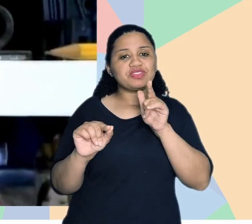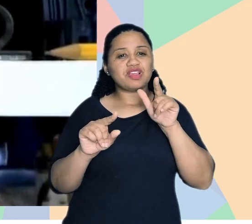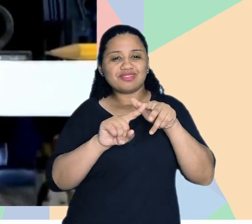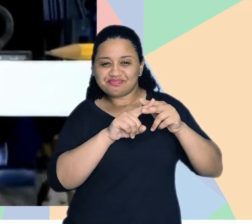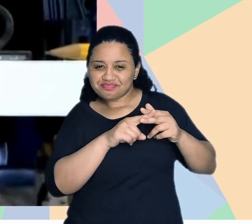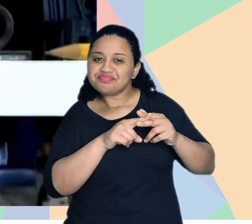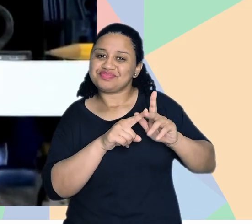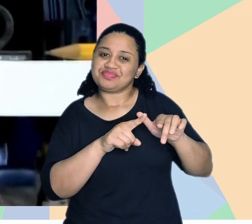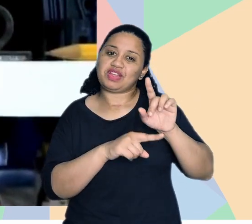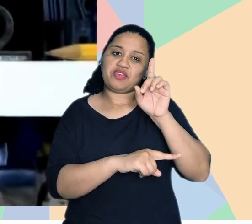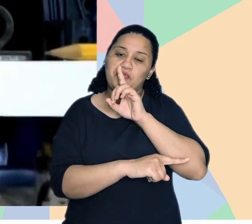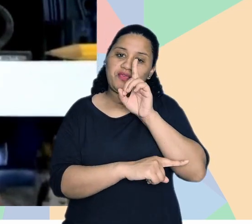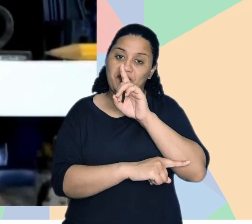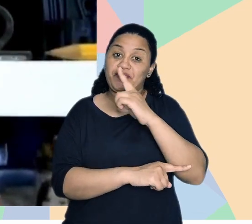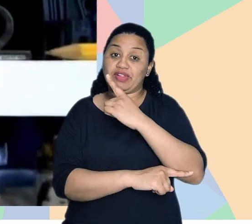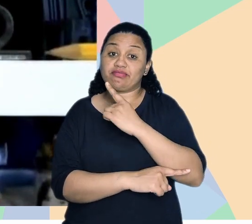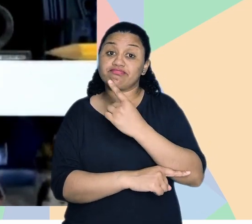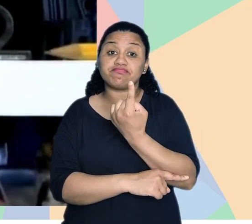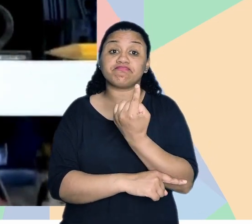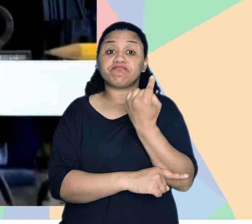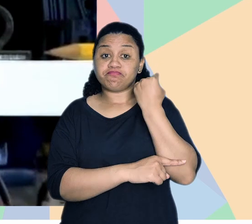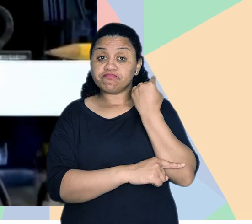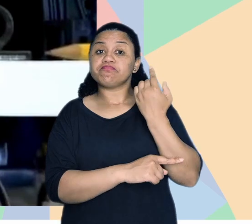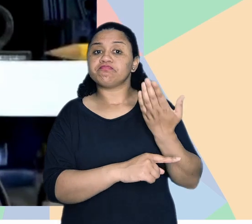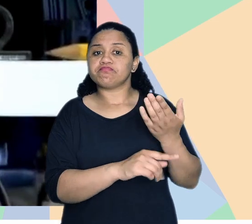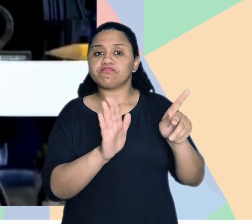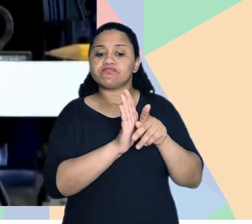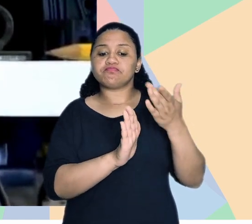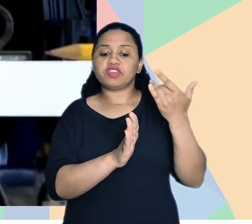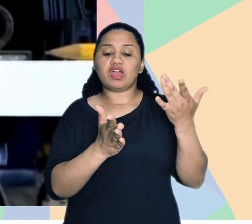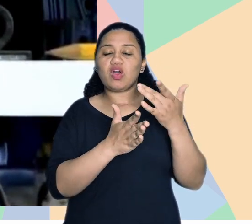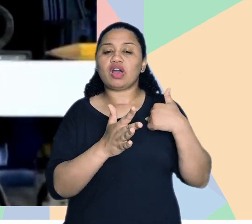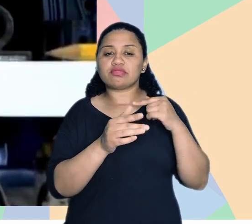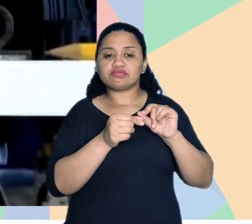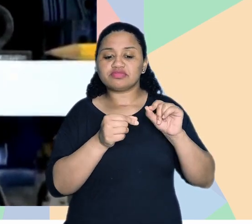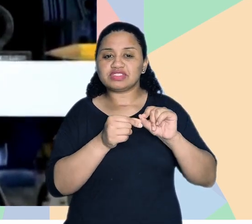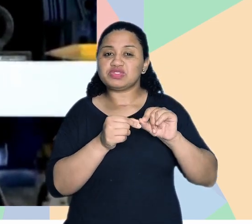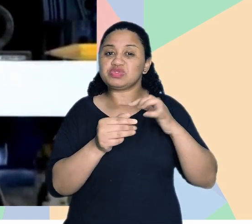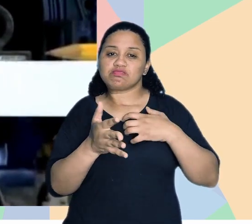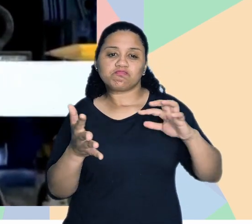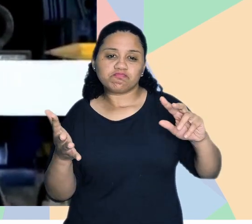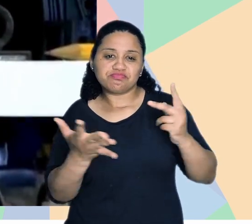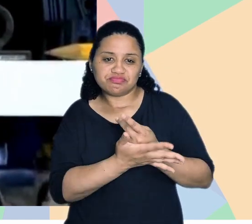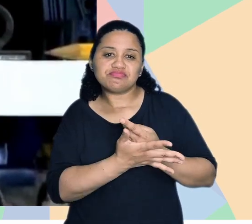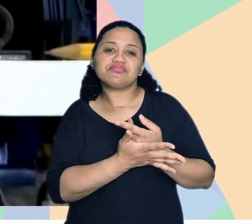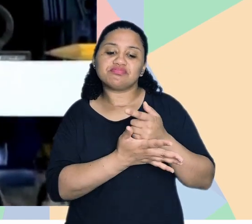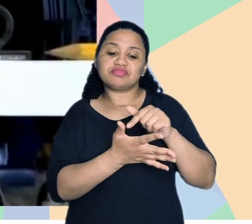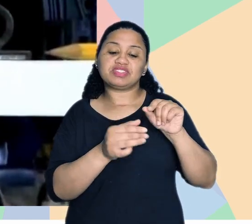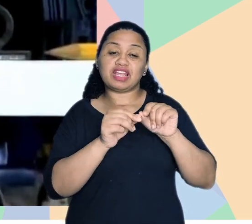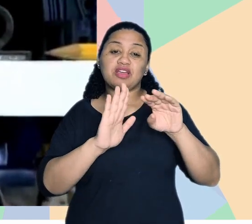né? Felizmente, consertar isso que foi feito no passado, né? Que agora tá sendo executado